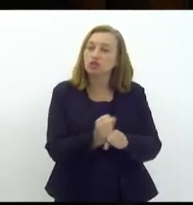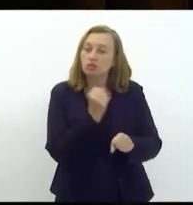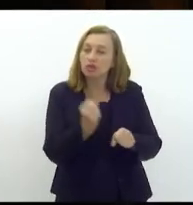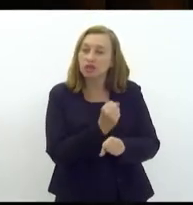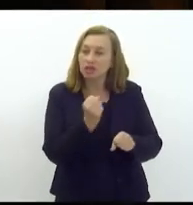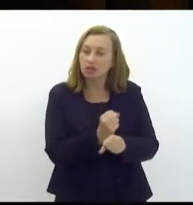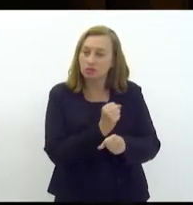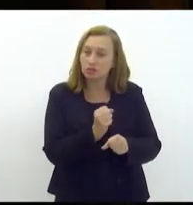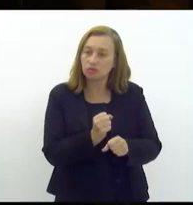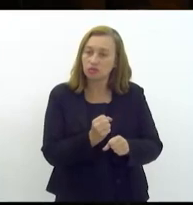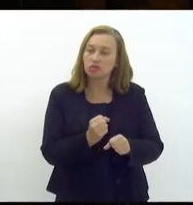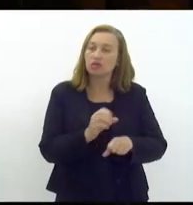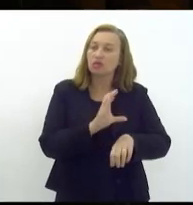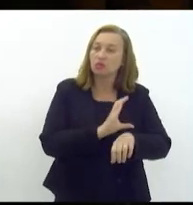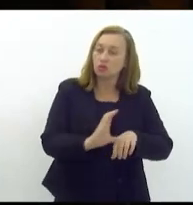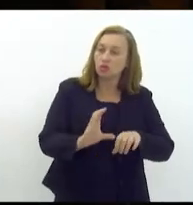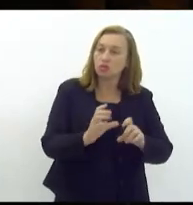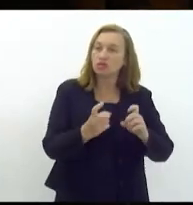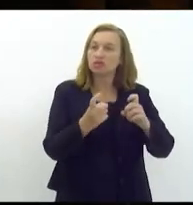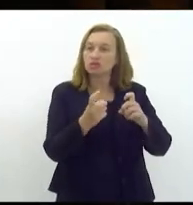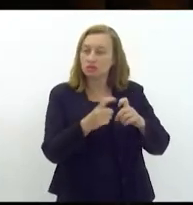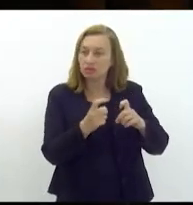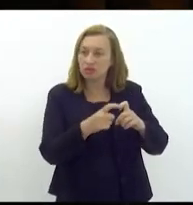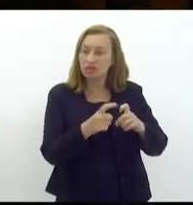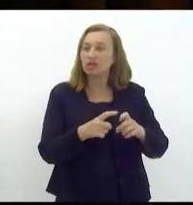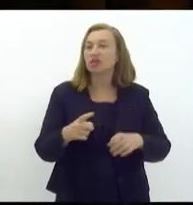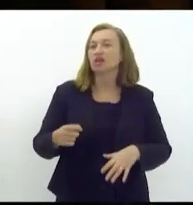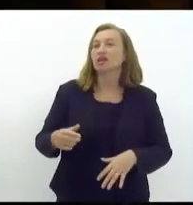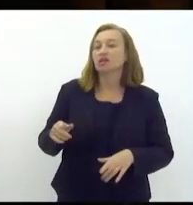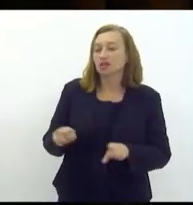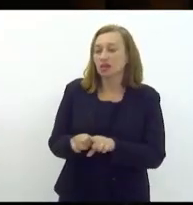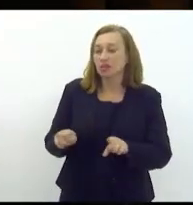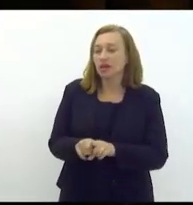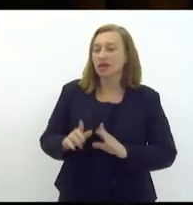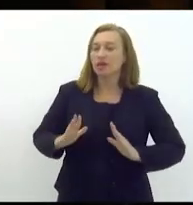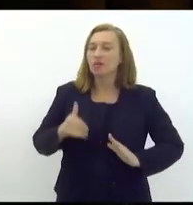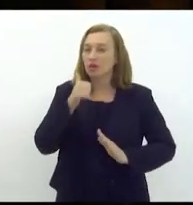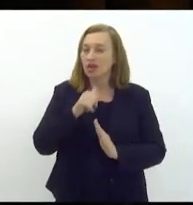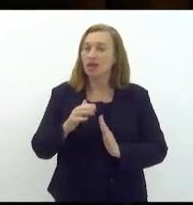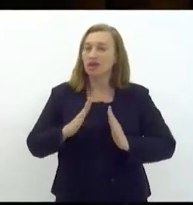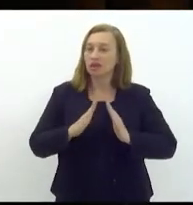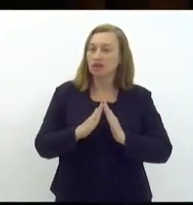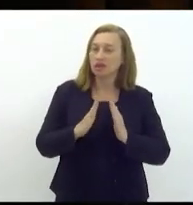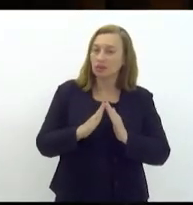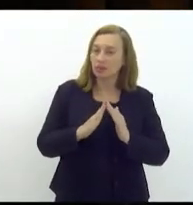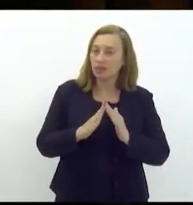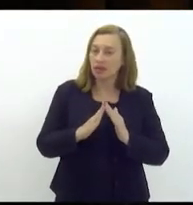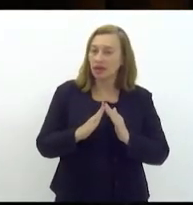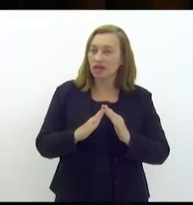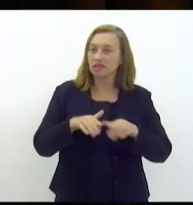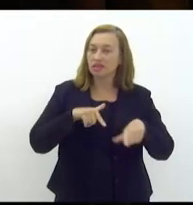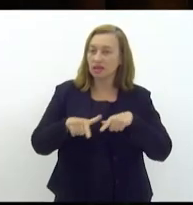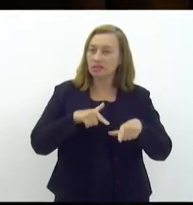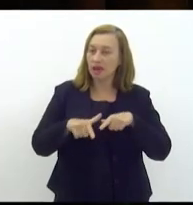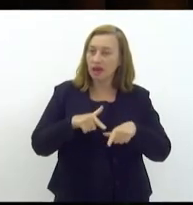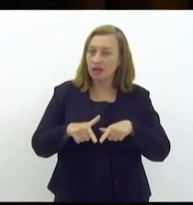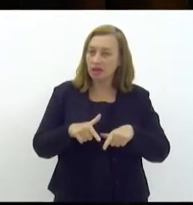medicina vai ter filho de empregada doméstica se formando advogado vai ter povo da favela